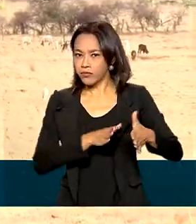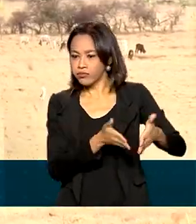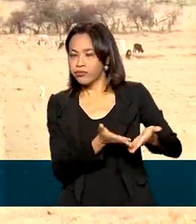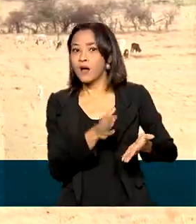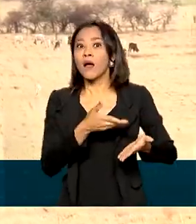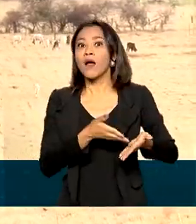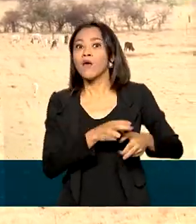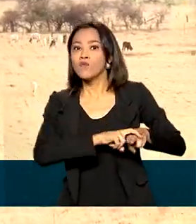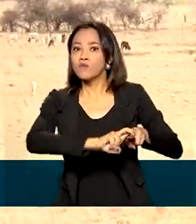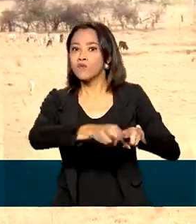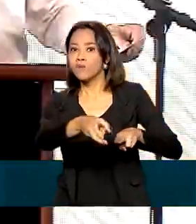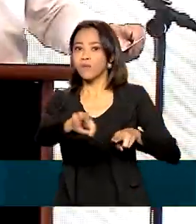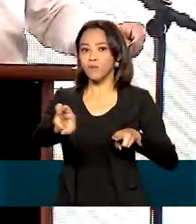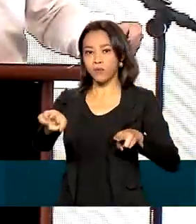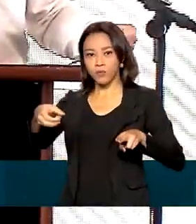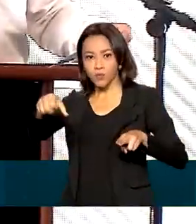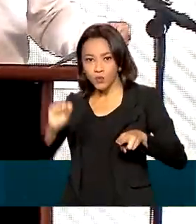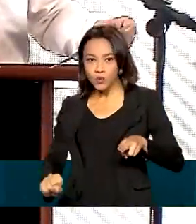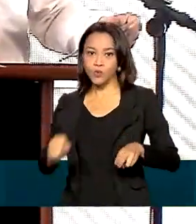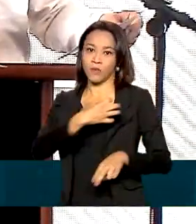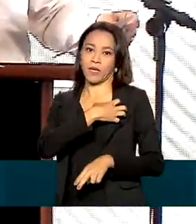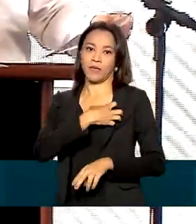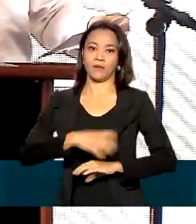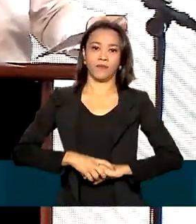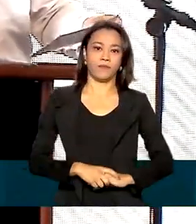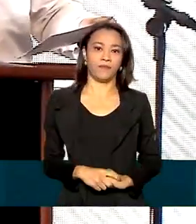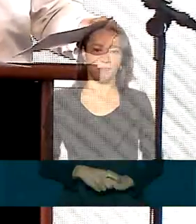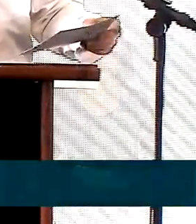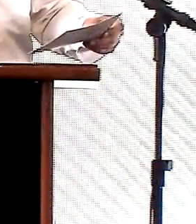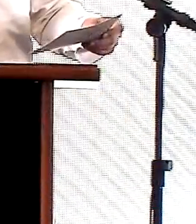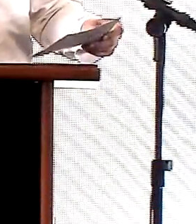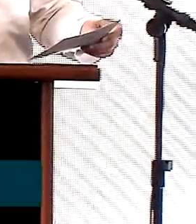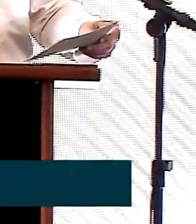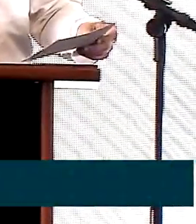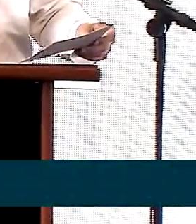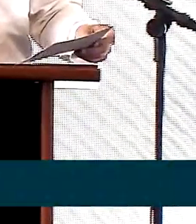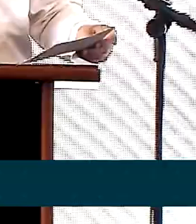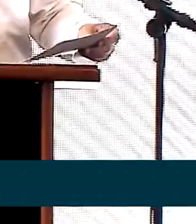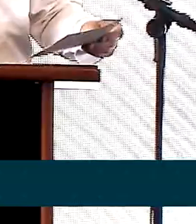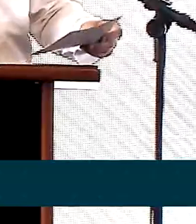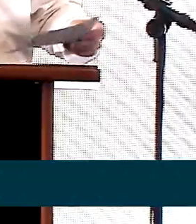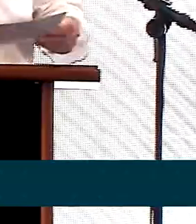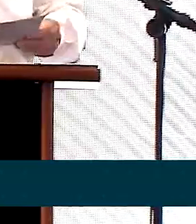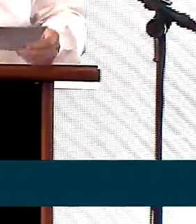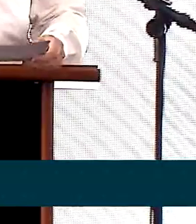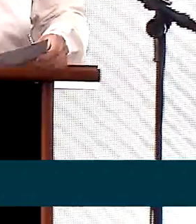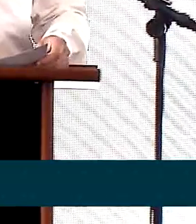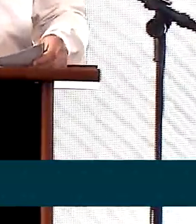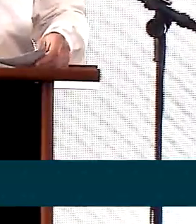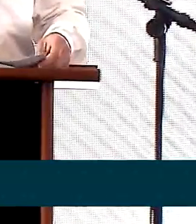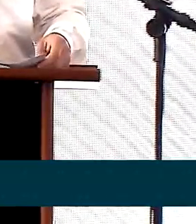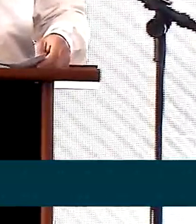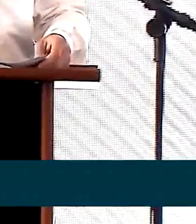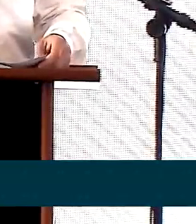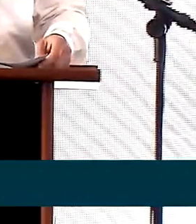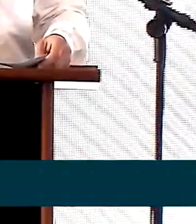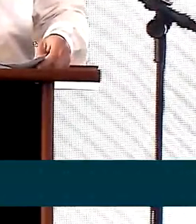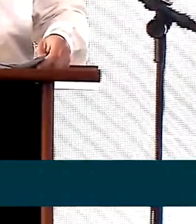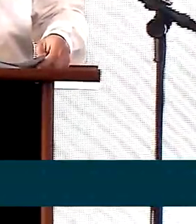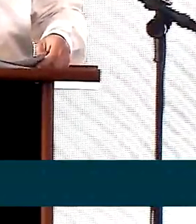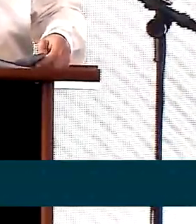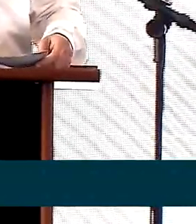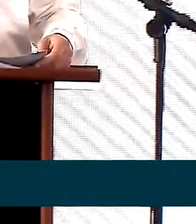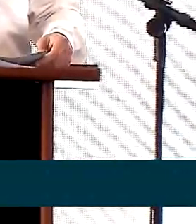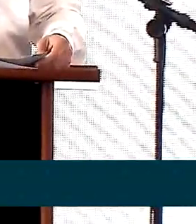exportação no sul da Bahia. Temos certeza de que a Fiol fará a integração que faltava para gerar oportunidades